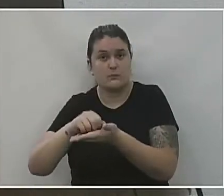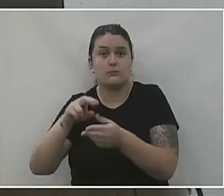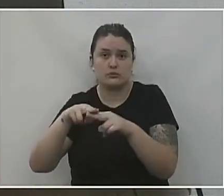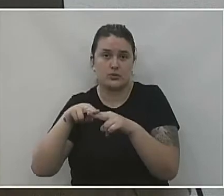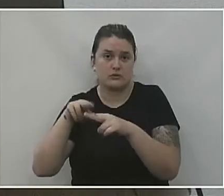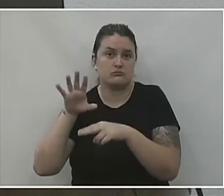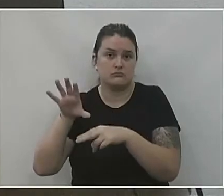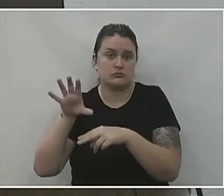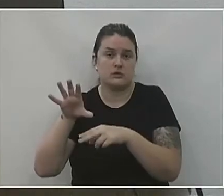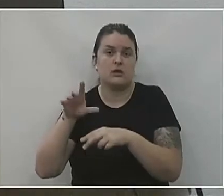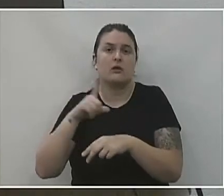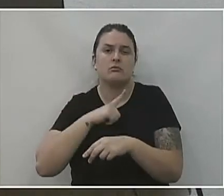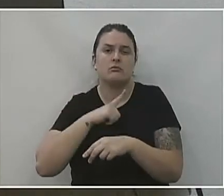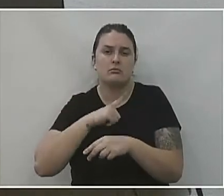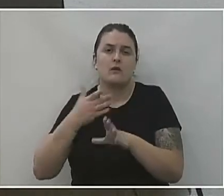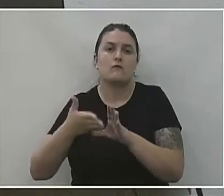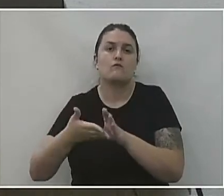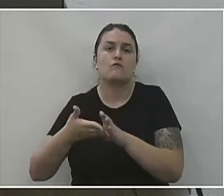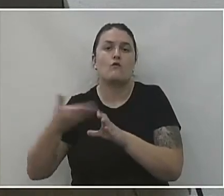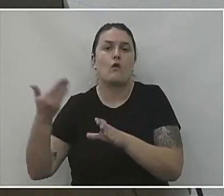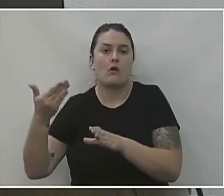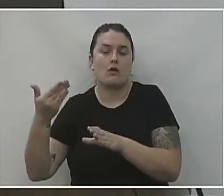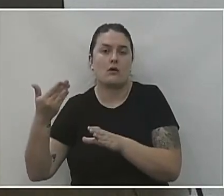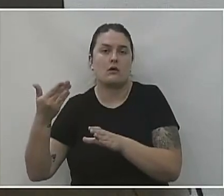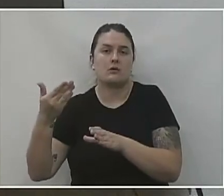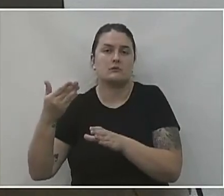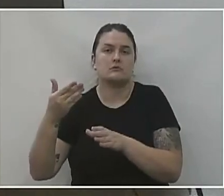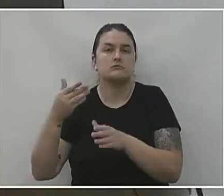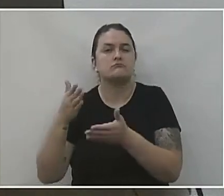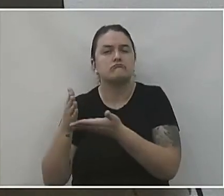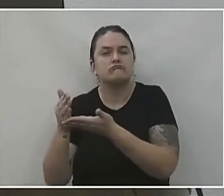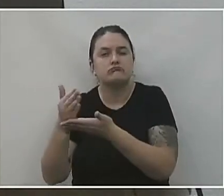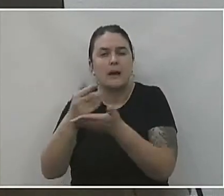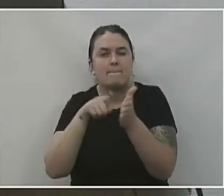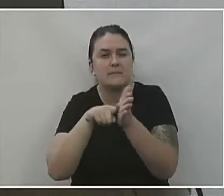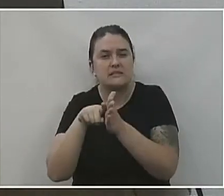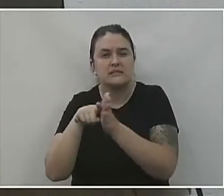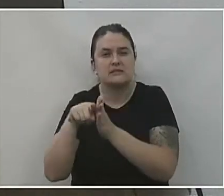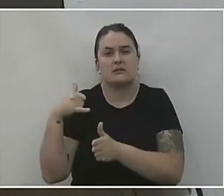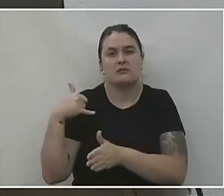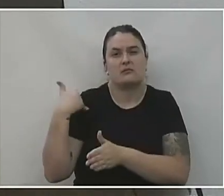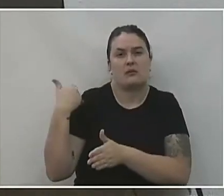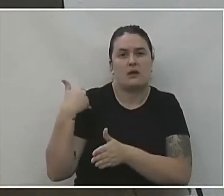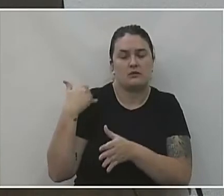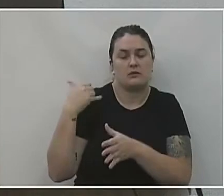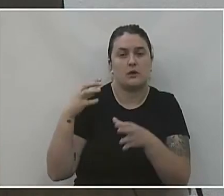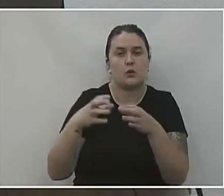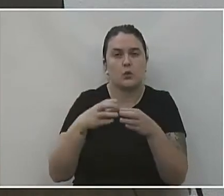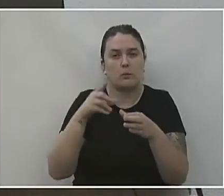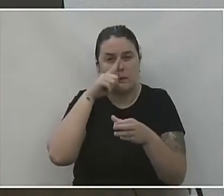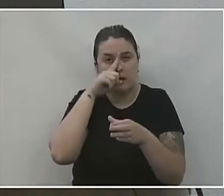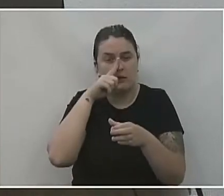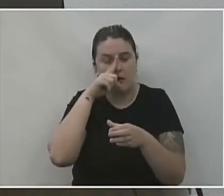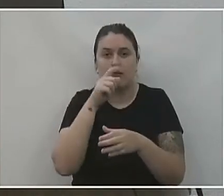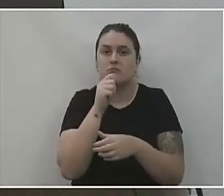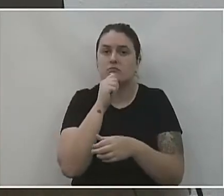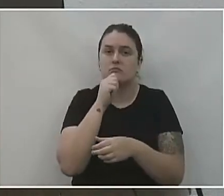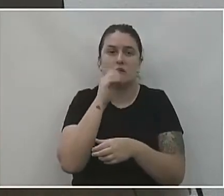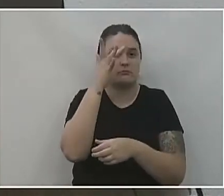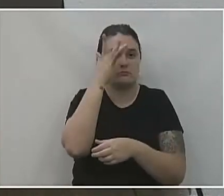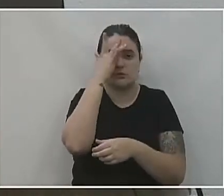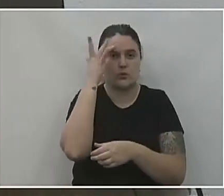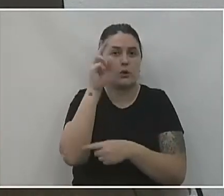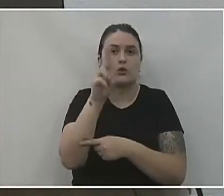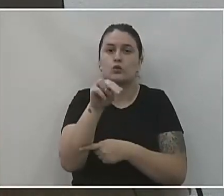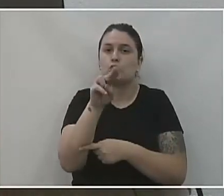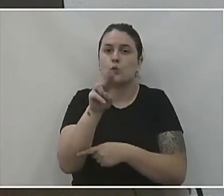função disso. nós temos fora da nossa estratificação de faixa etária dos grupos de risco, muitas pessoas que